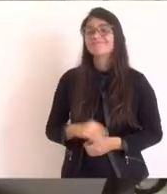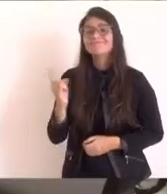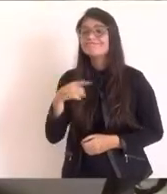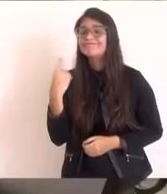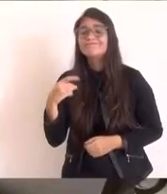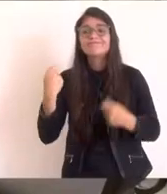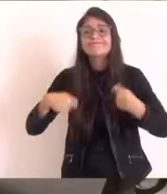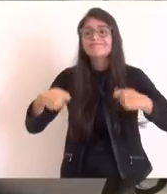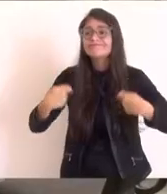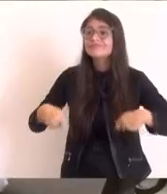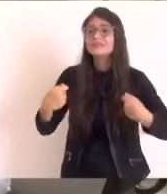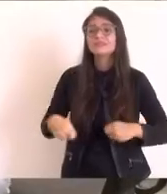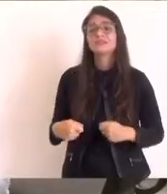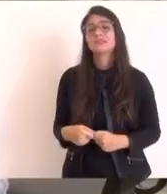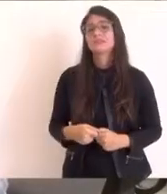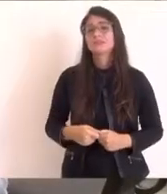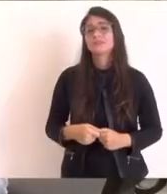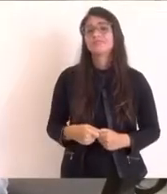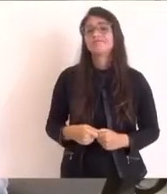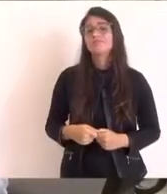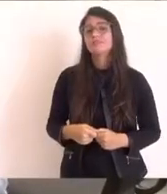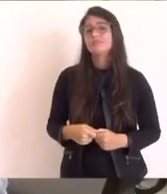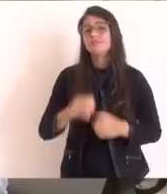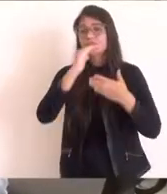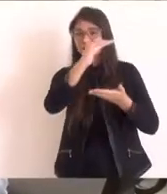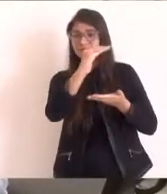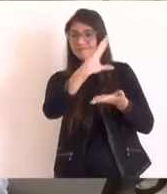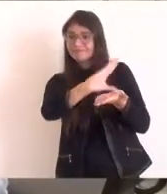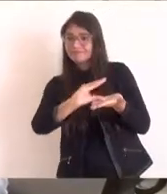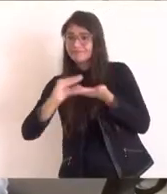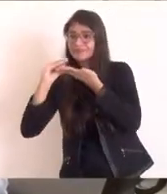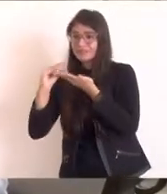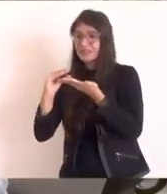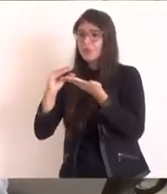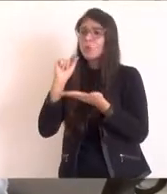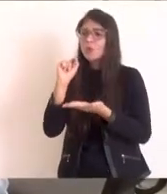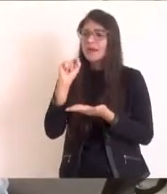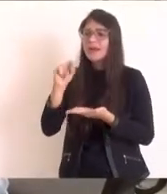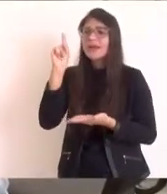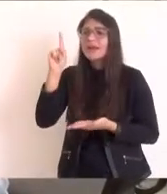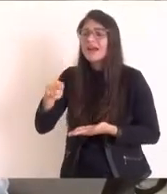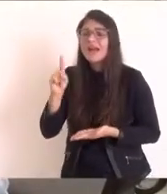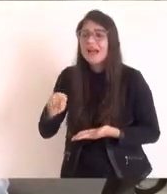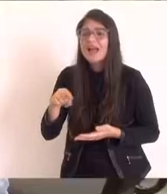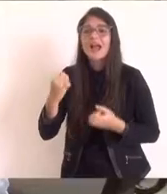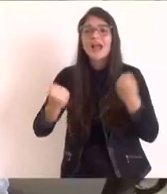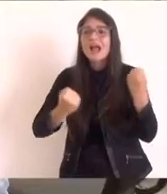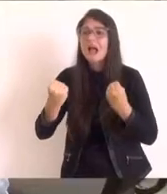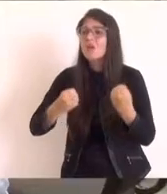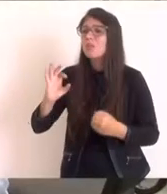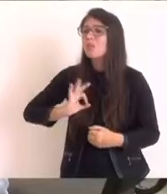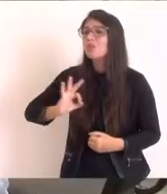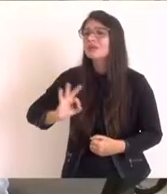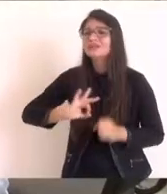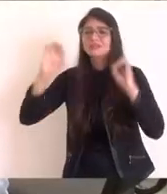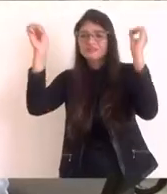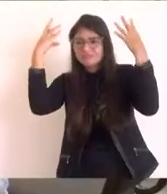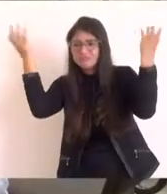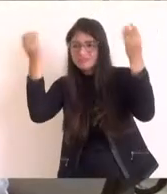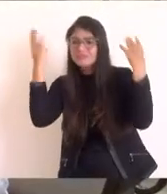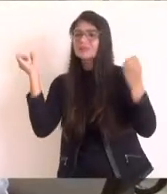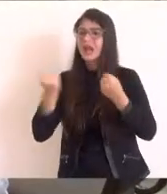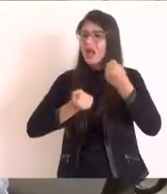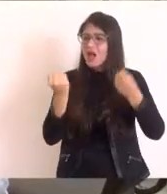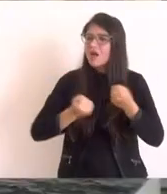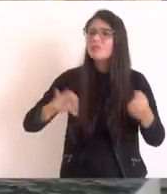que dentro disso seja dada uma atenção muito importante às viaturas, ao investimento para